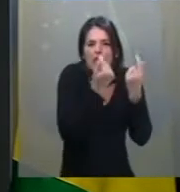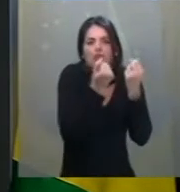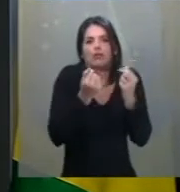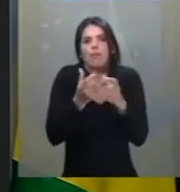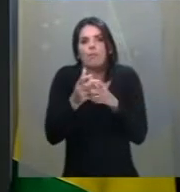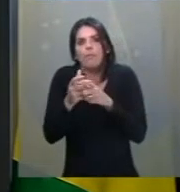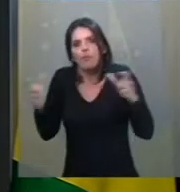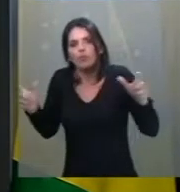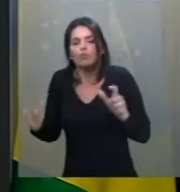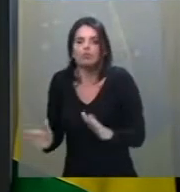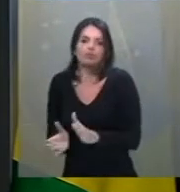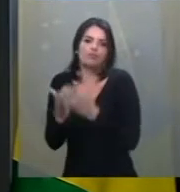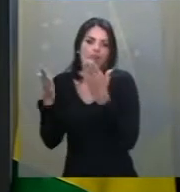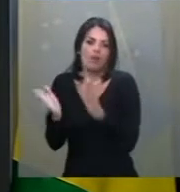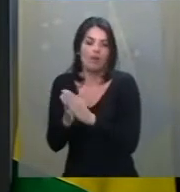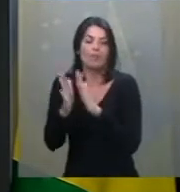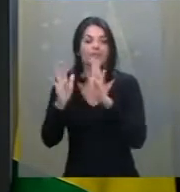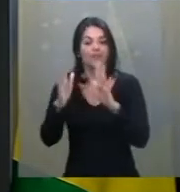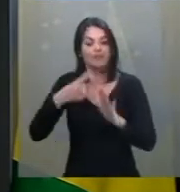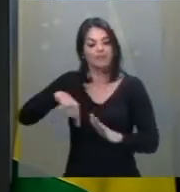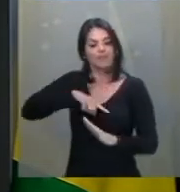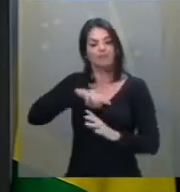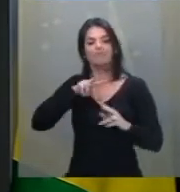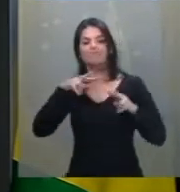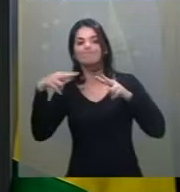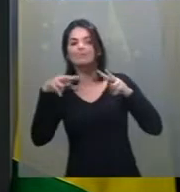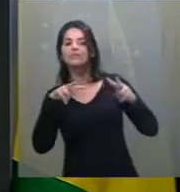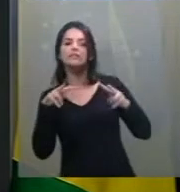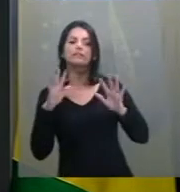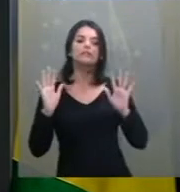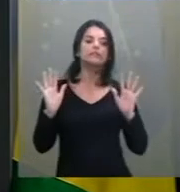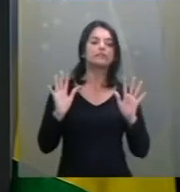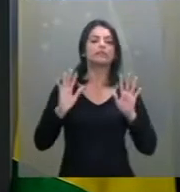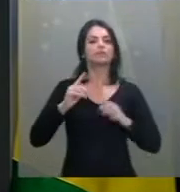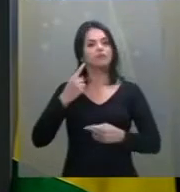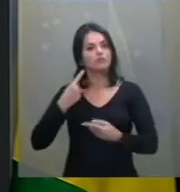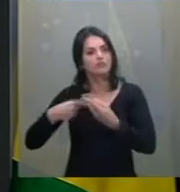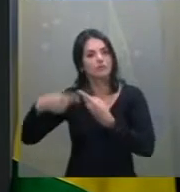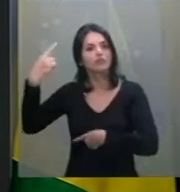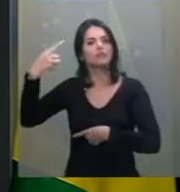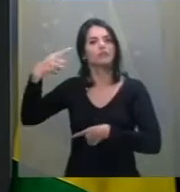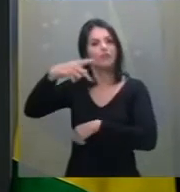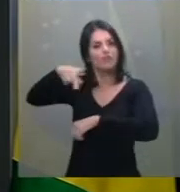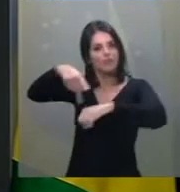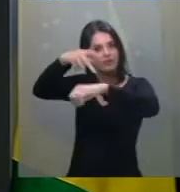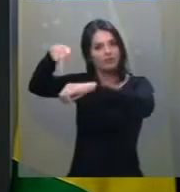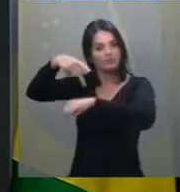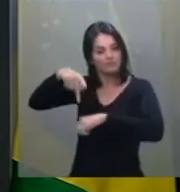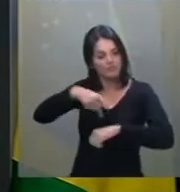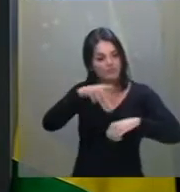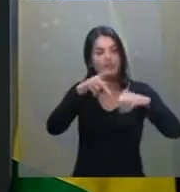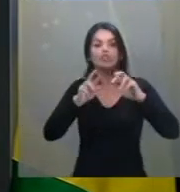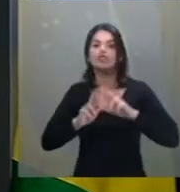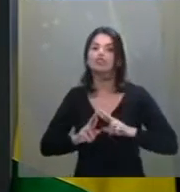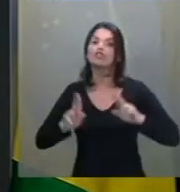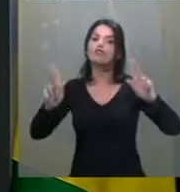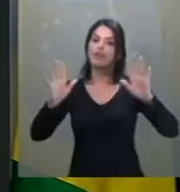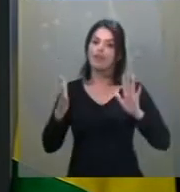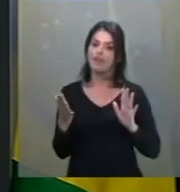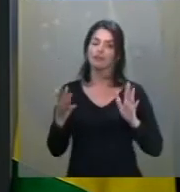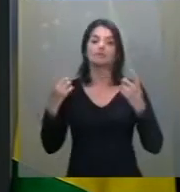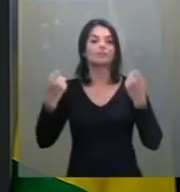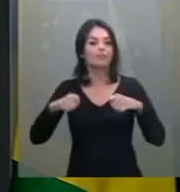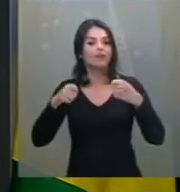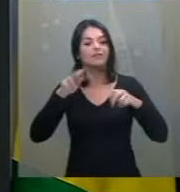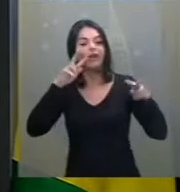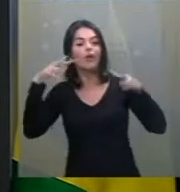nós tenhamos uma visão de outra abordagem no desenvolvimento das nações e outra abordagem no mundo